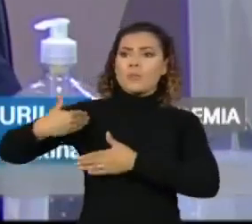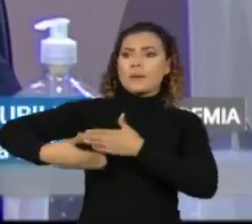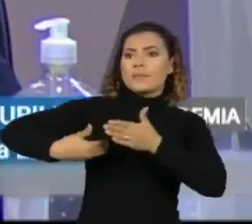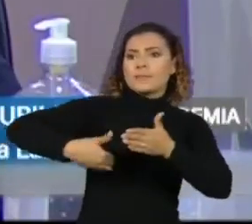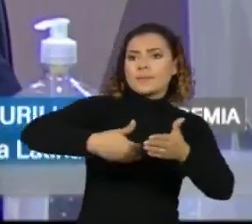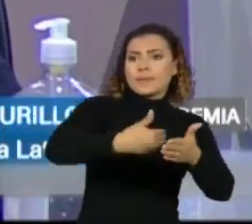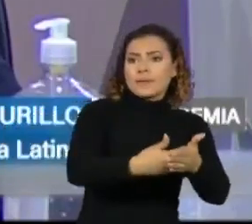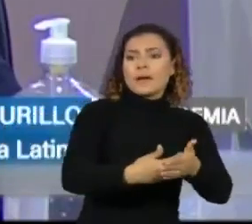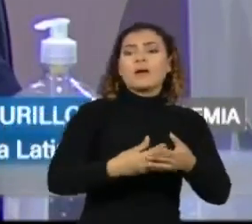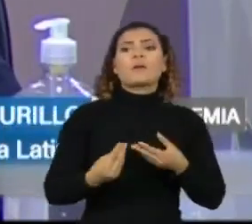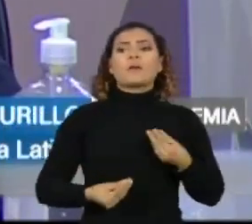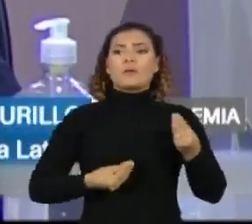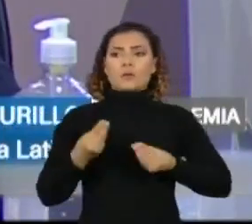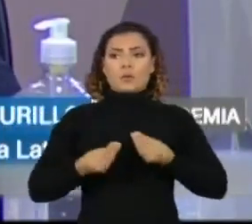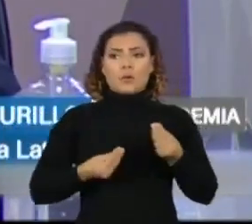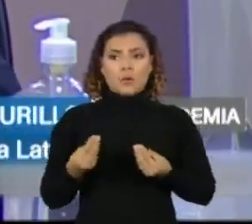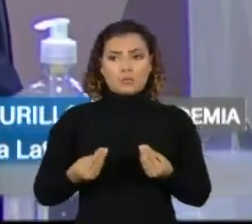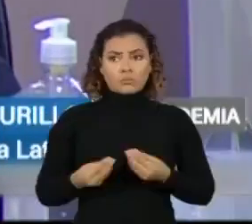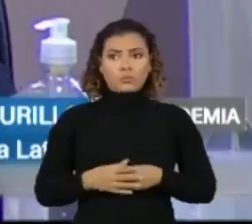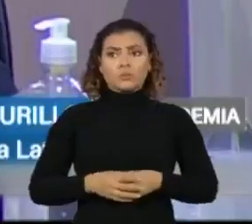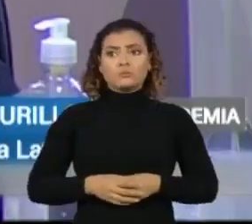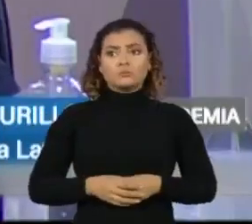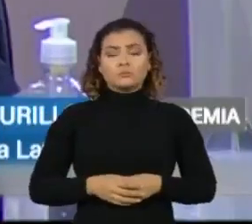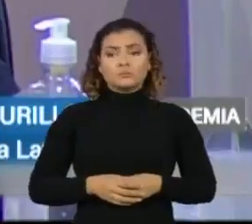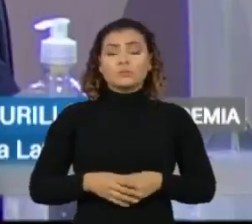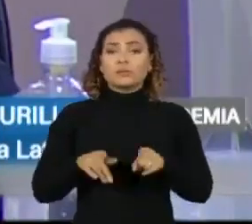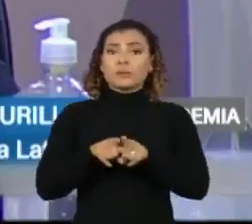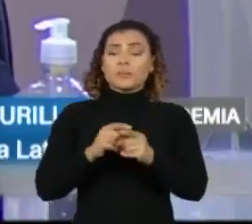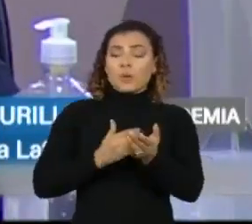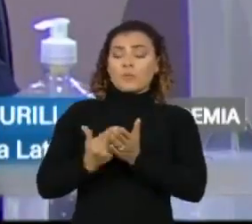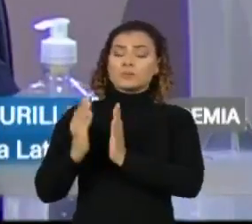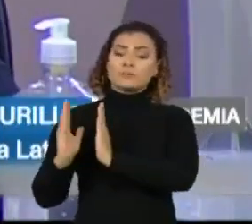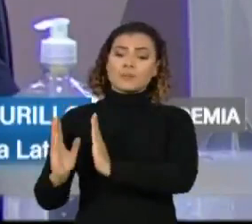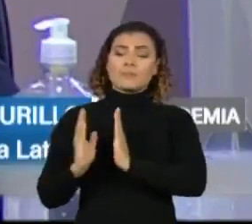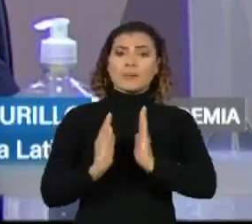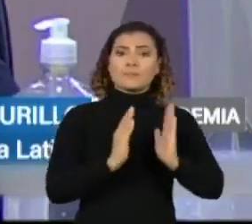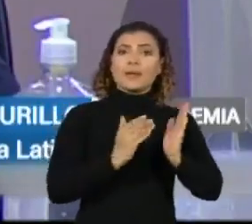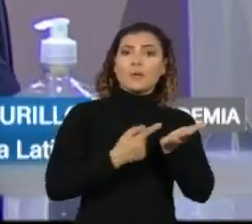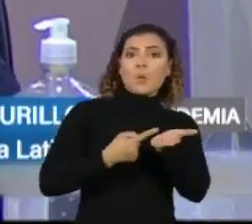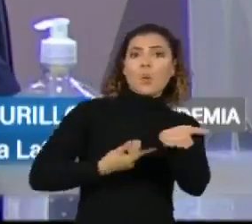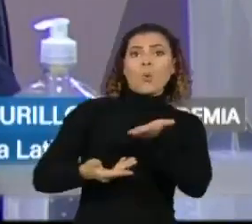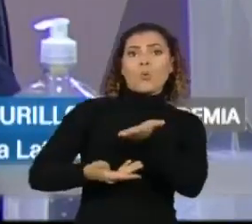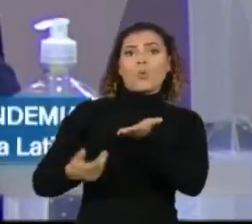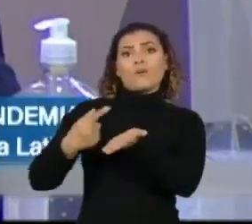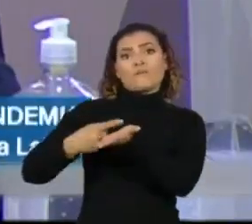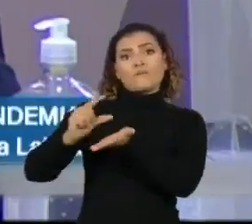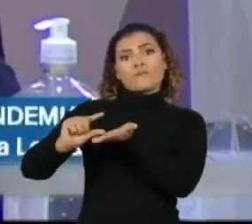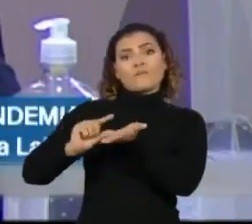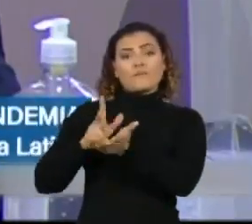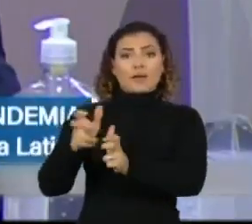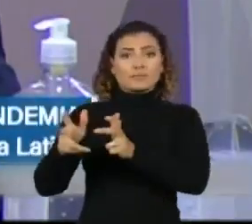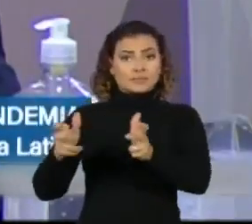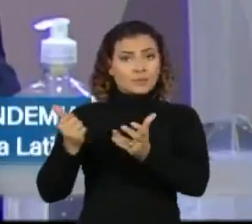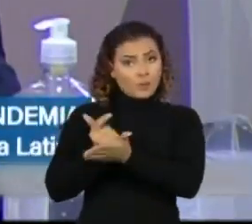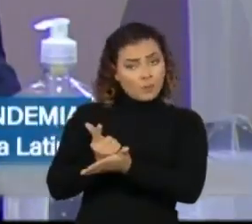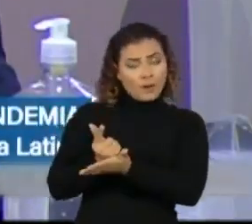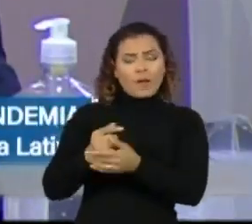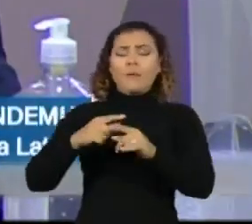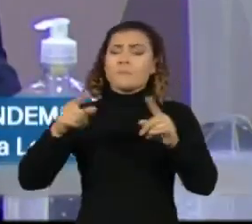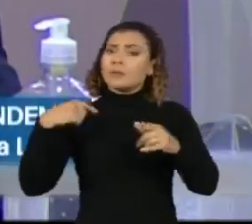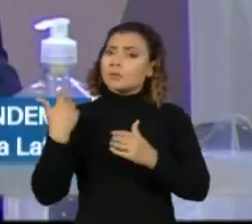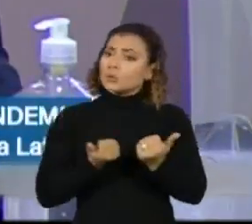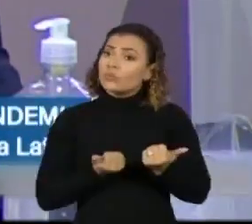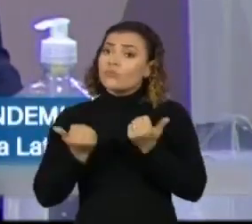desenvolvimento, nesse momento potencial vacina. Nós fornecemos,